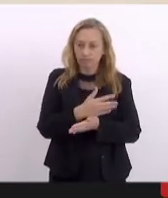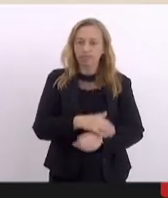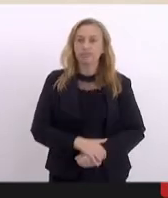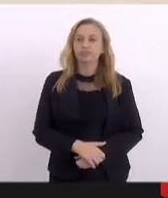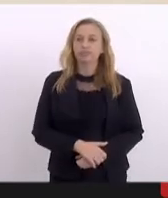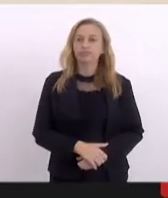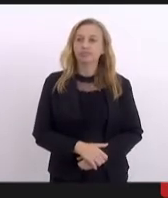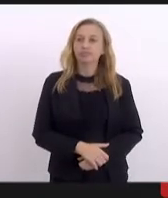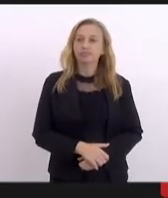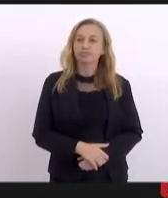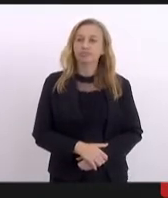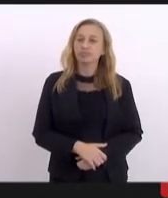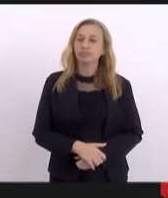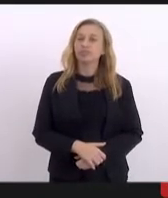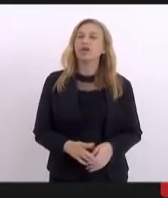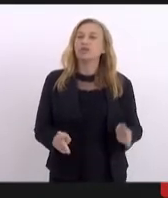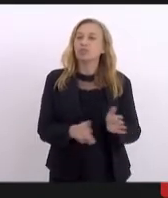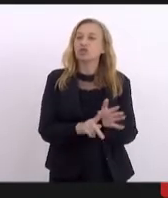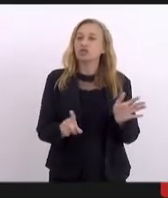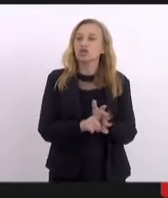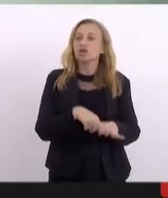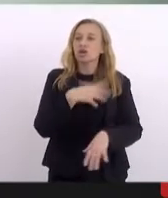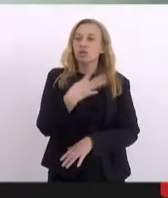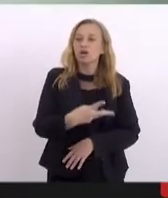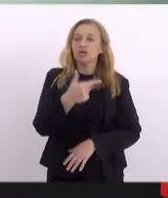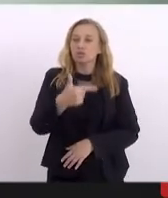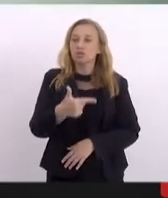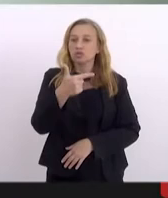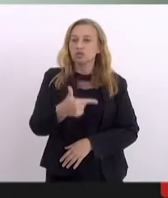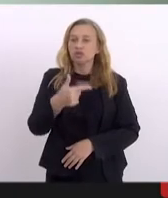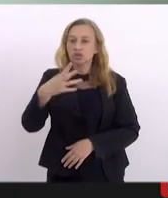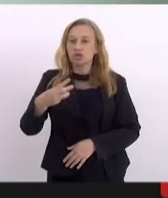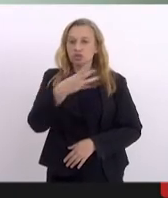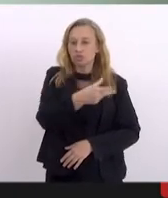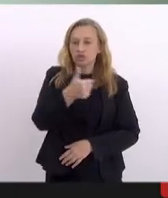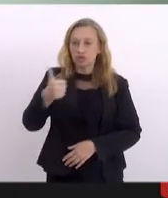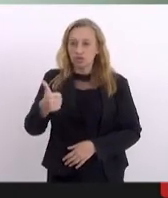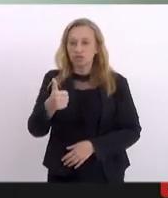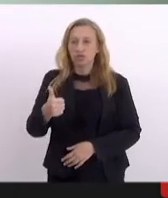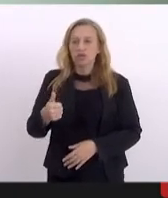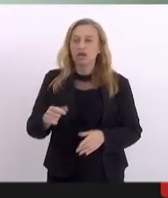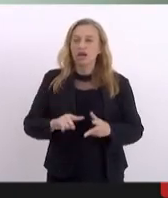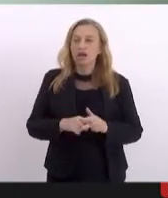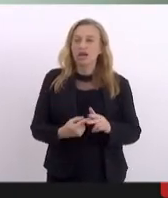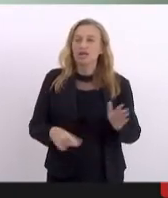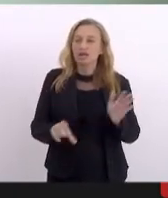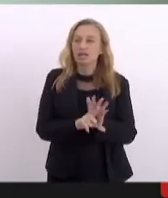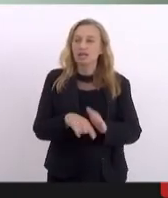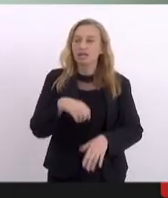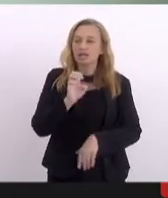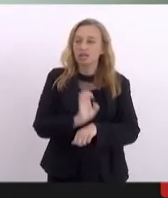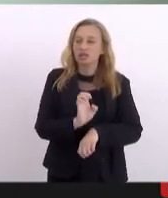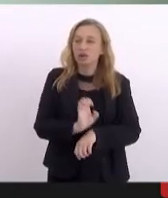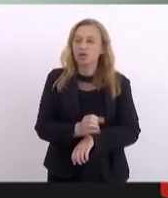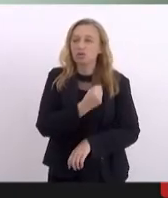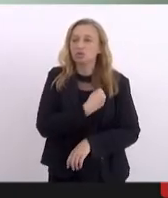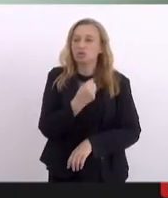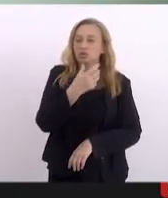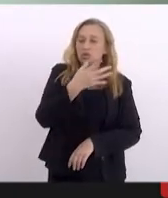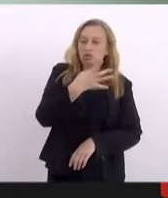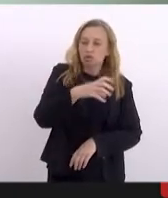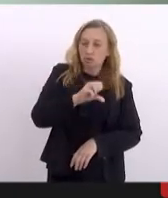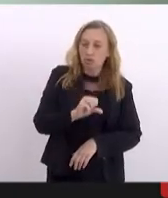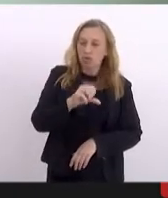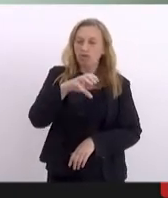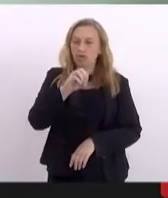Aprovado. Projeto de lei 4223 de 2021, que altera a lei estadual número 9040